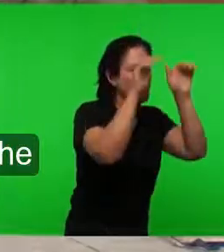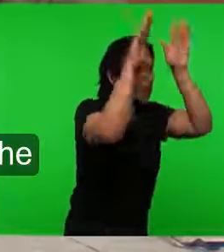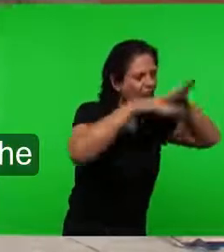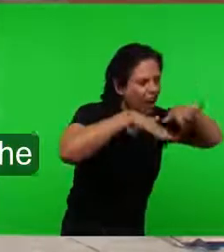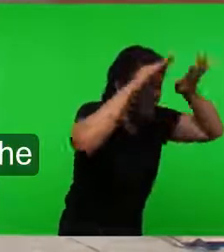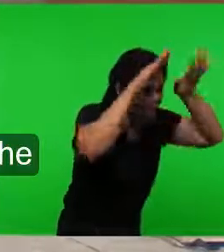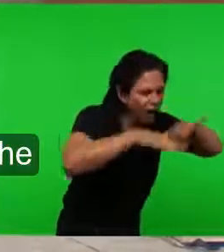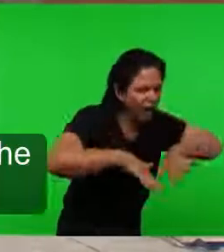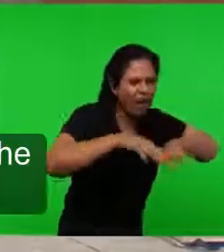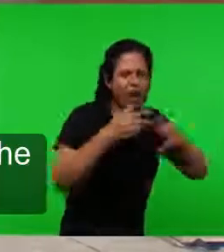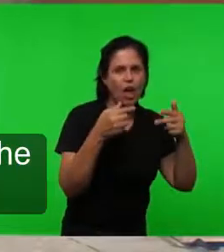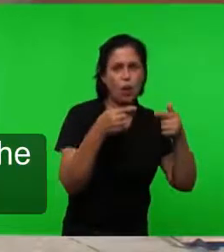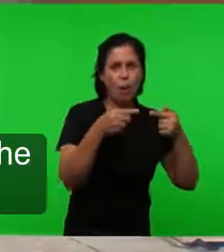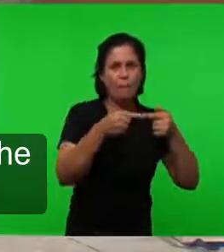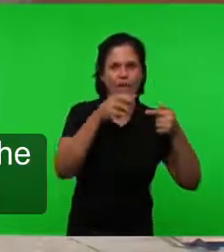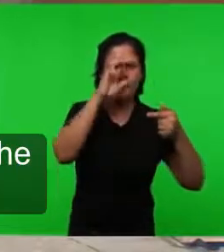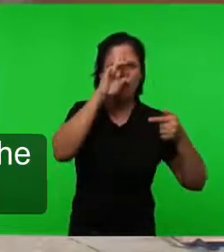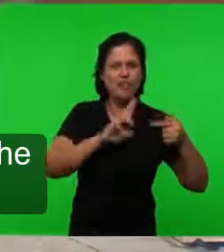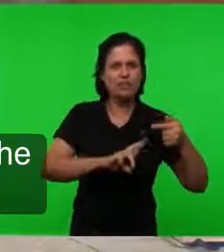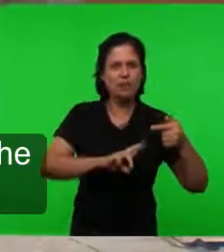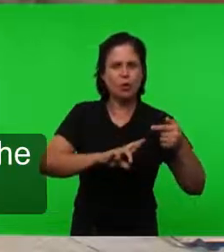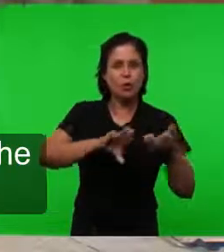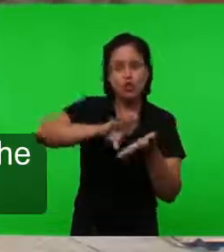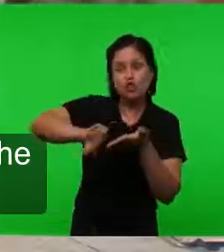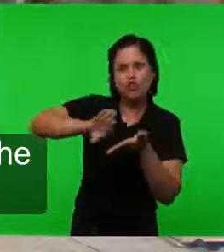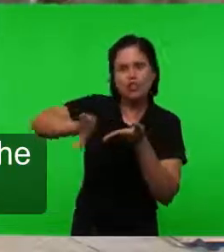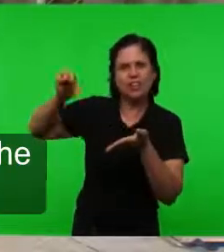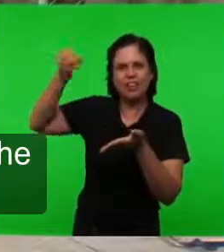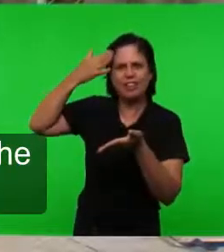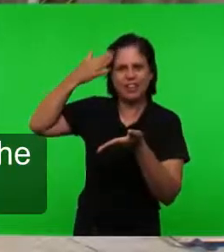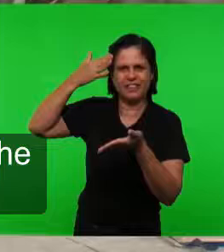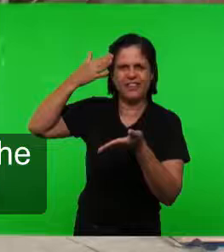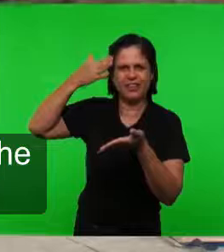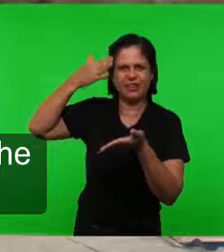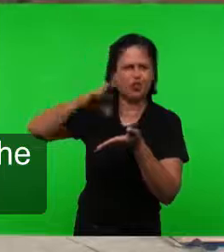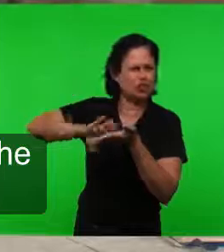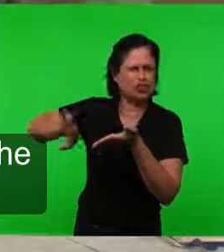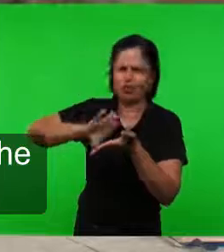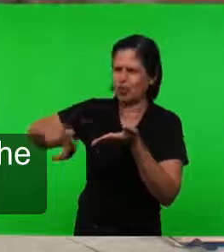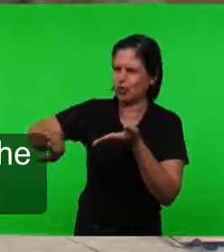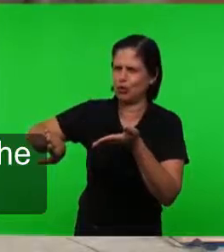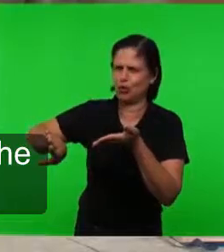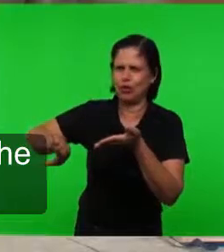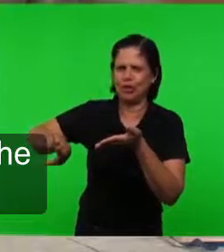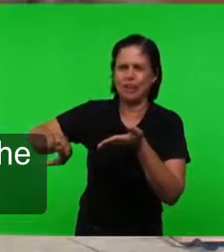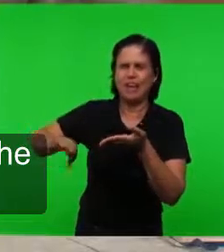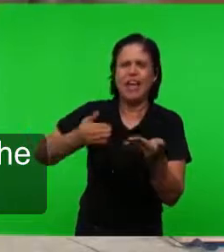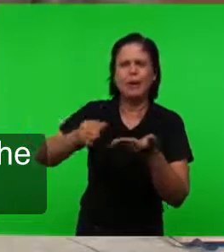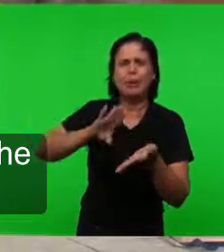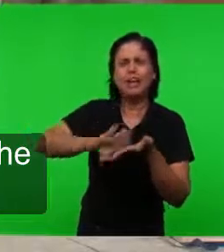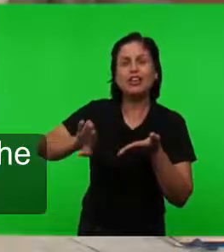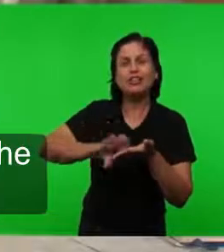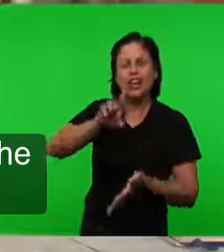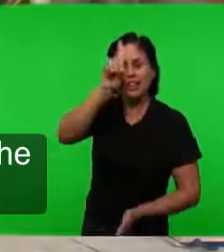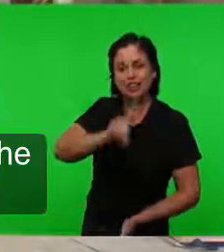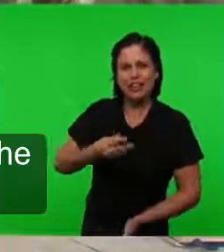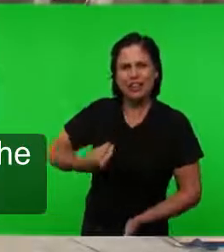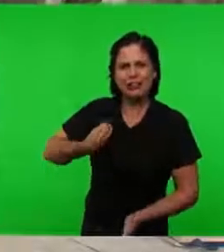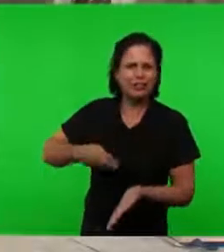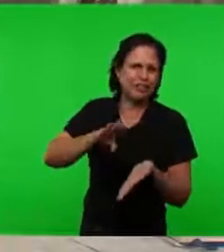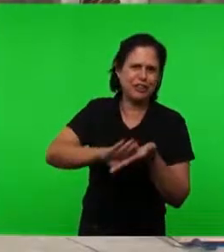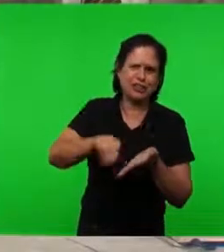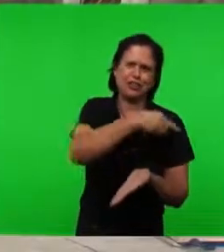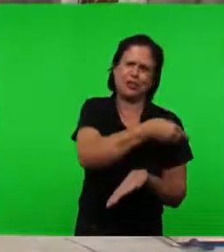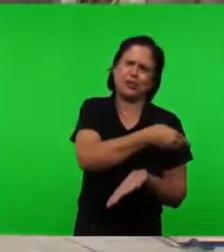Enquanto que ela tira a revelação Então ela tira O direito De vida Que a